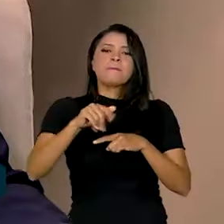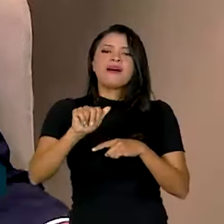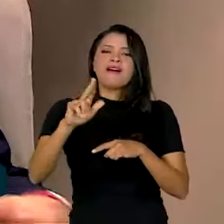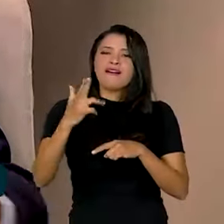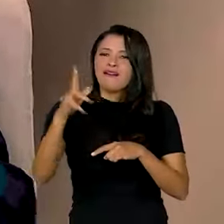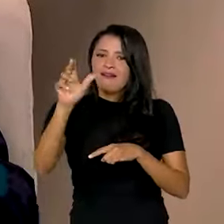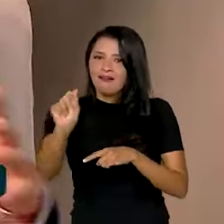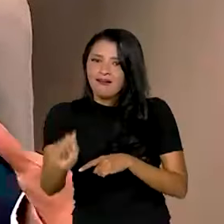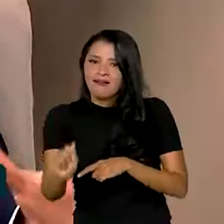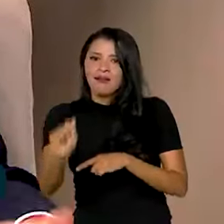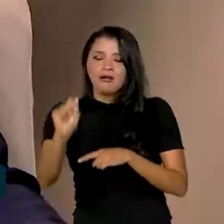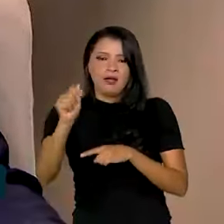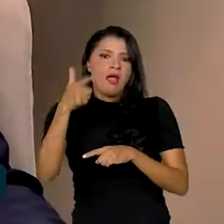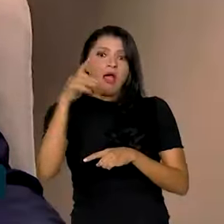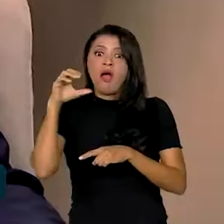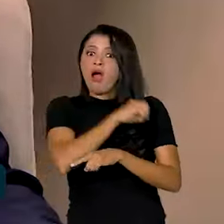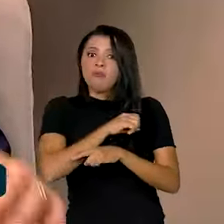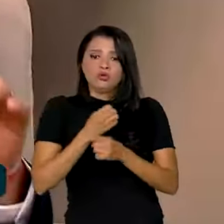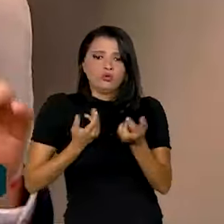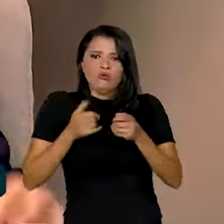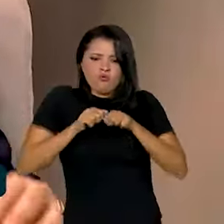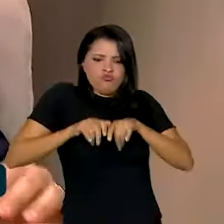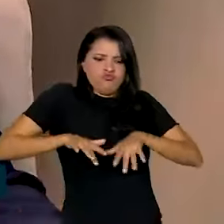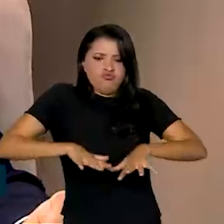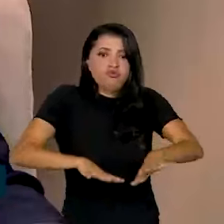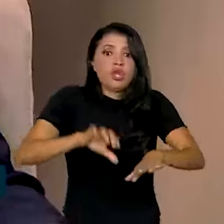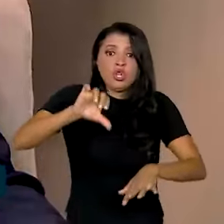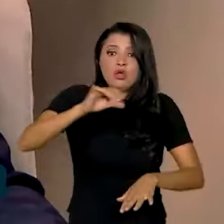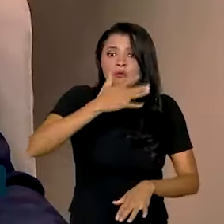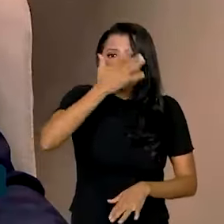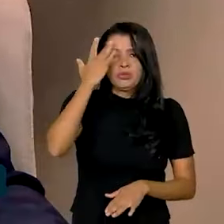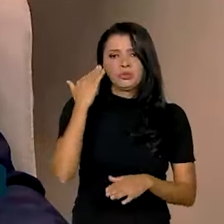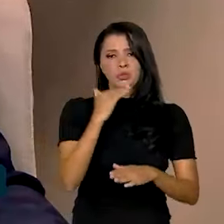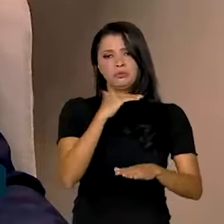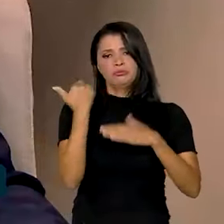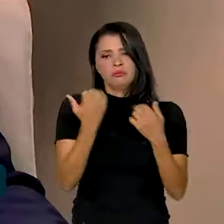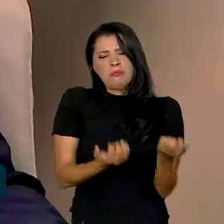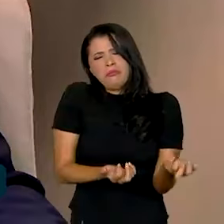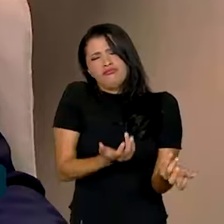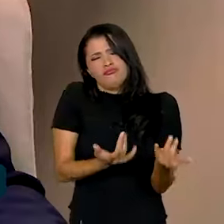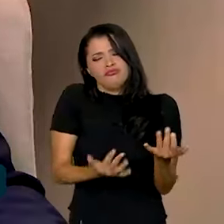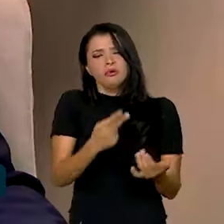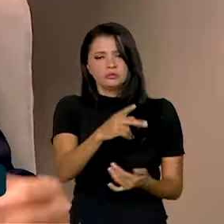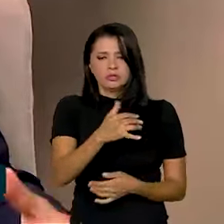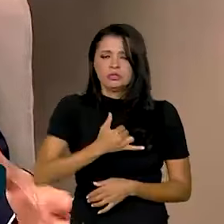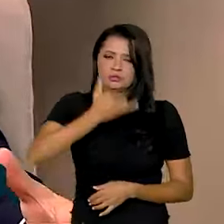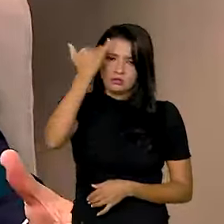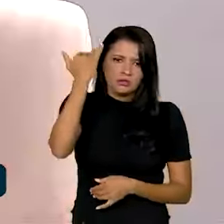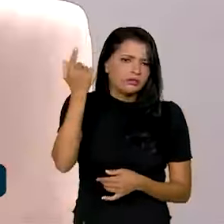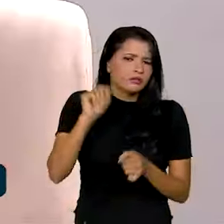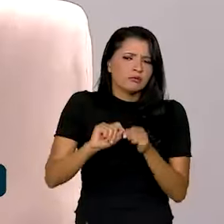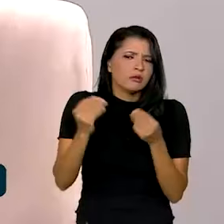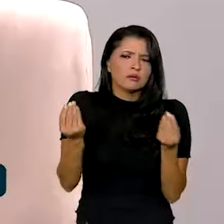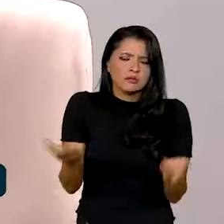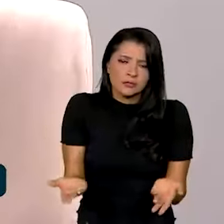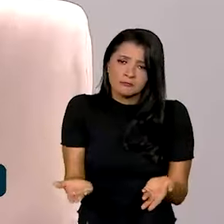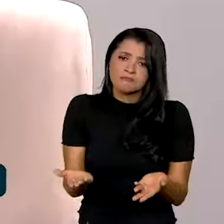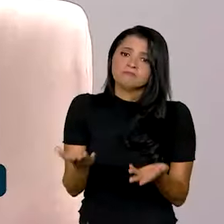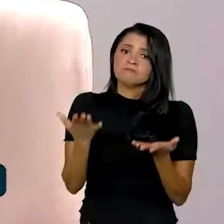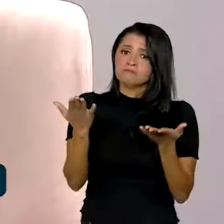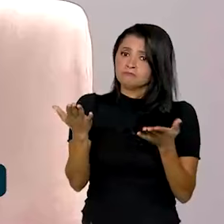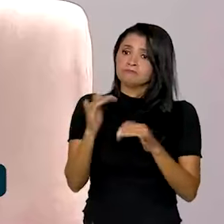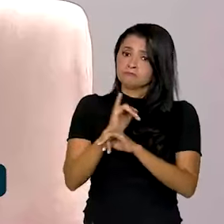assim aquele fogo espalhou e morreram nove pessoas nesse acidente. O que fazer? De um lado,